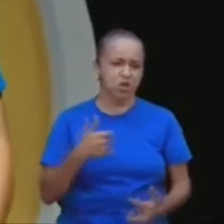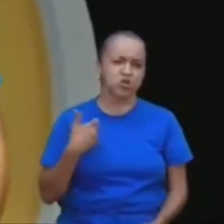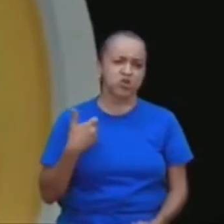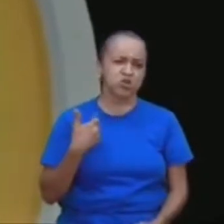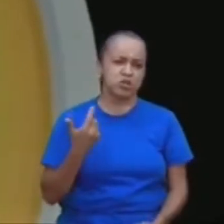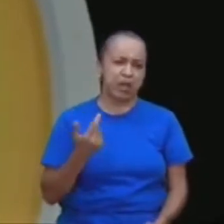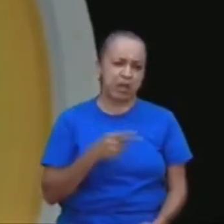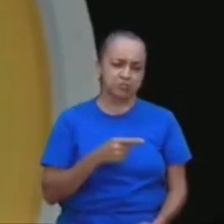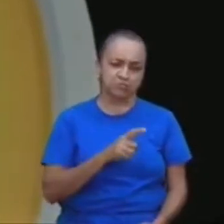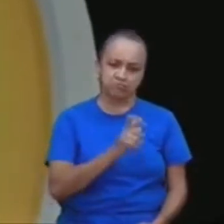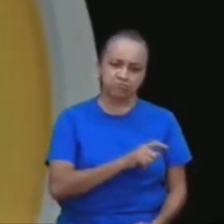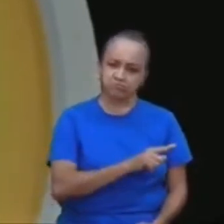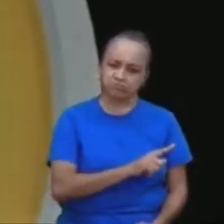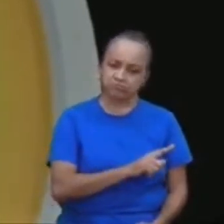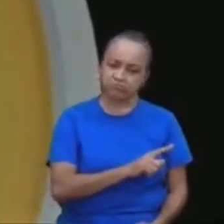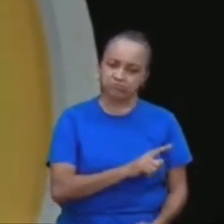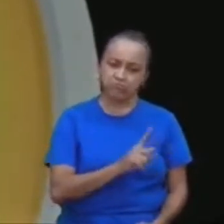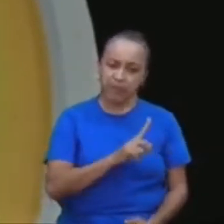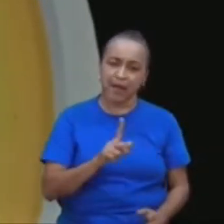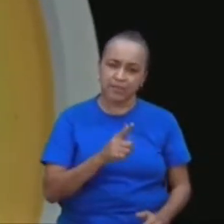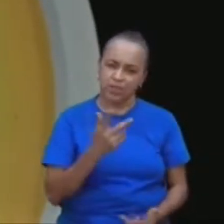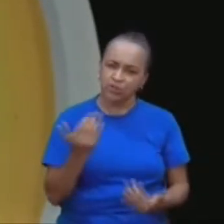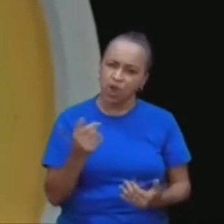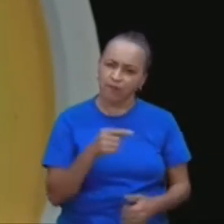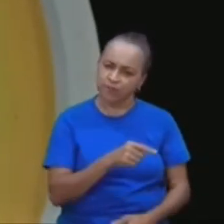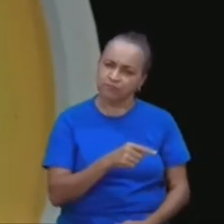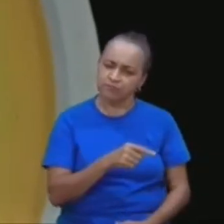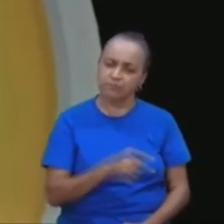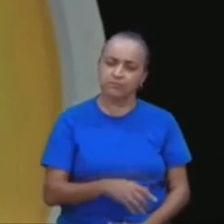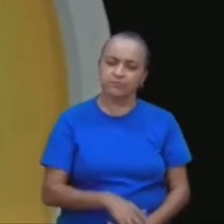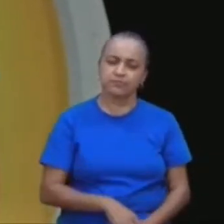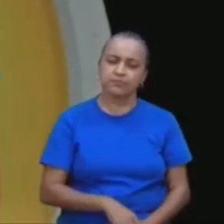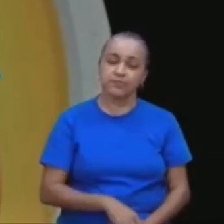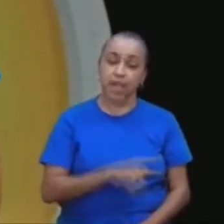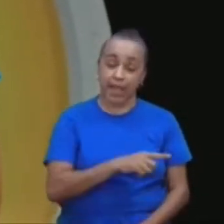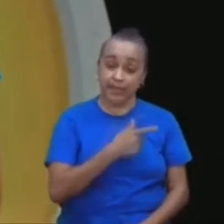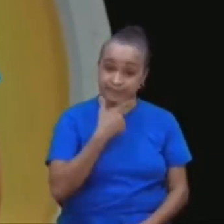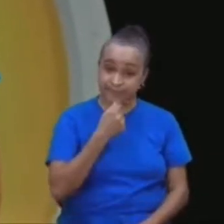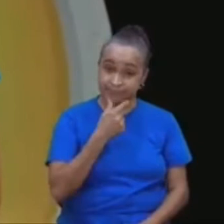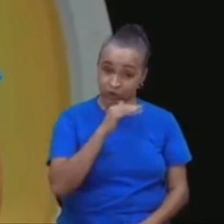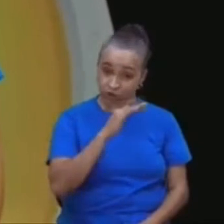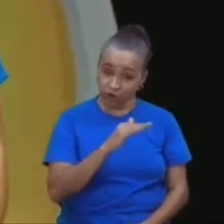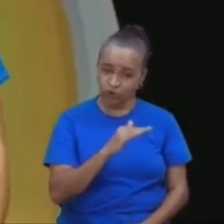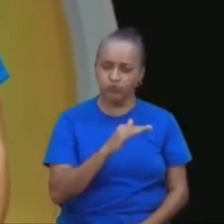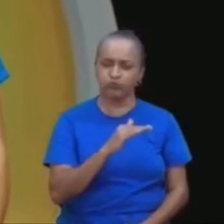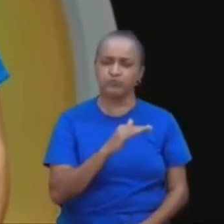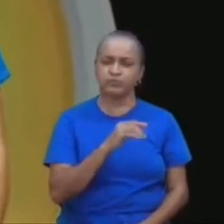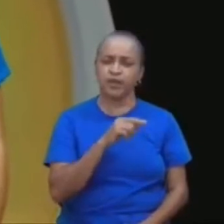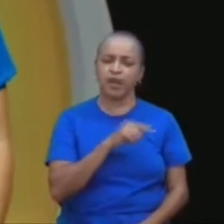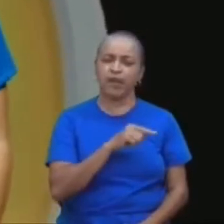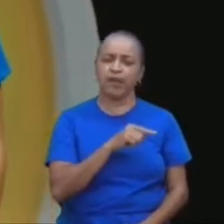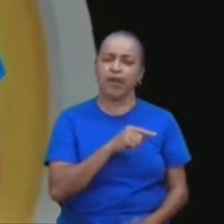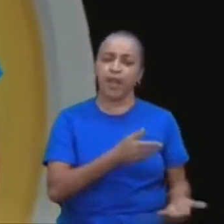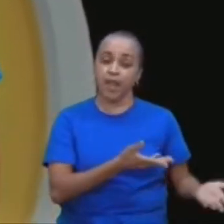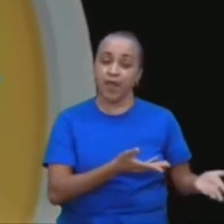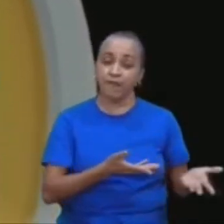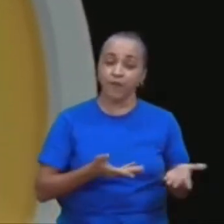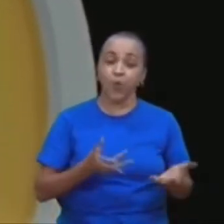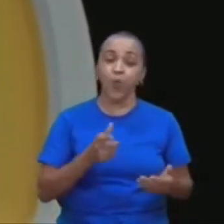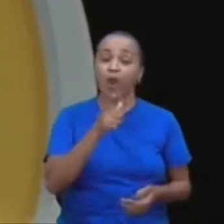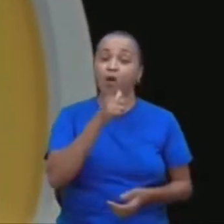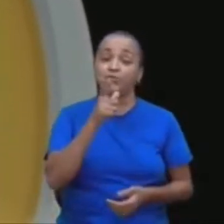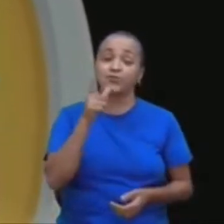novinho, tá, e, e esse menino, ele, ele levou a merenda dele,